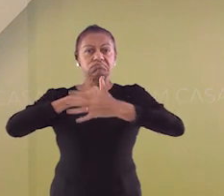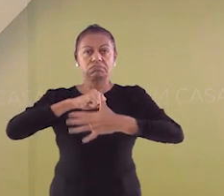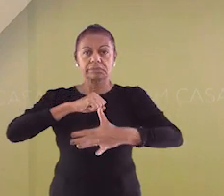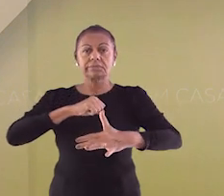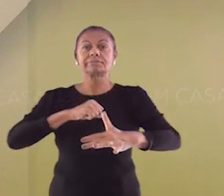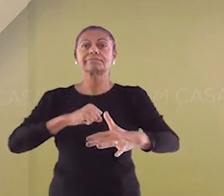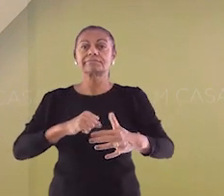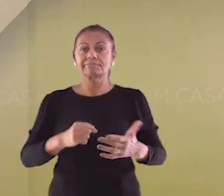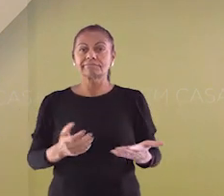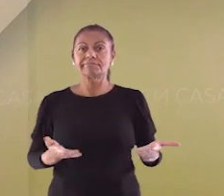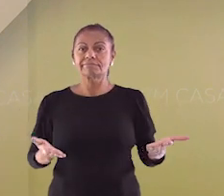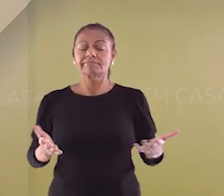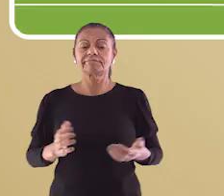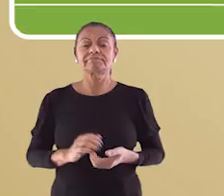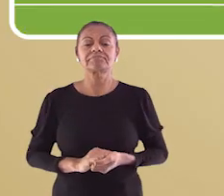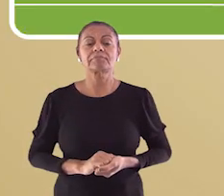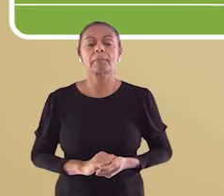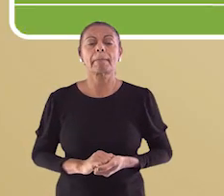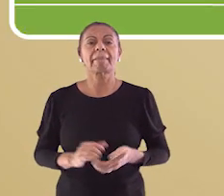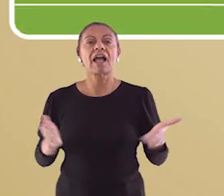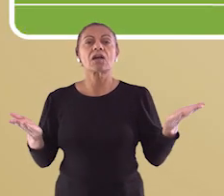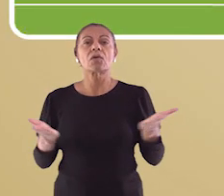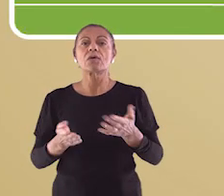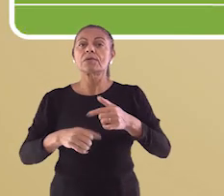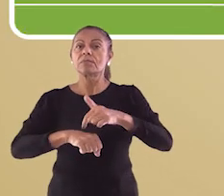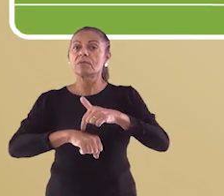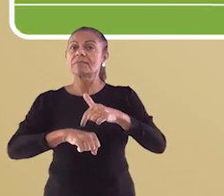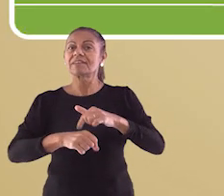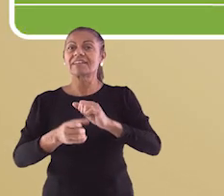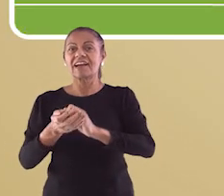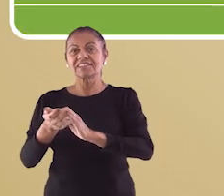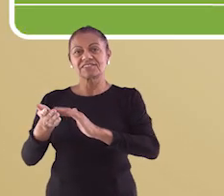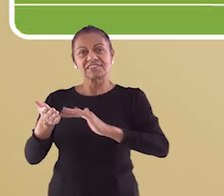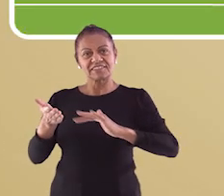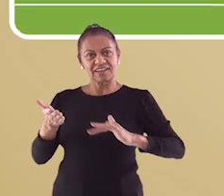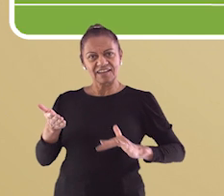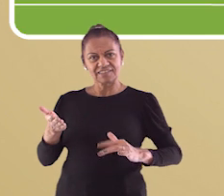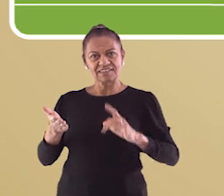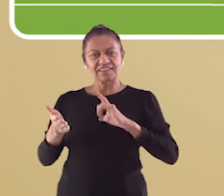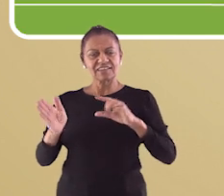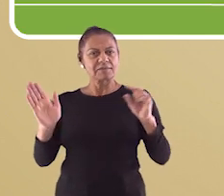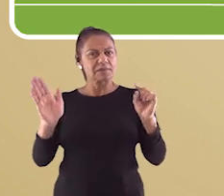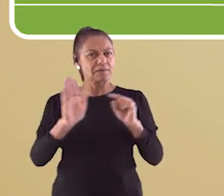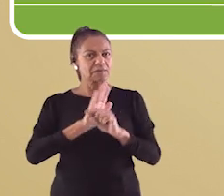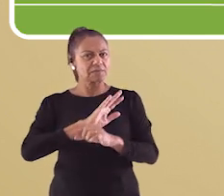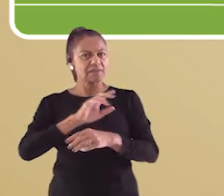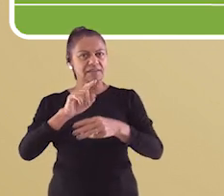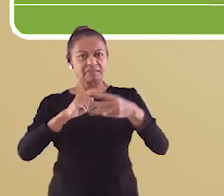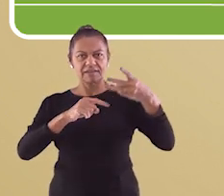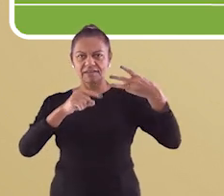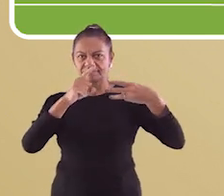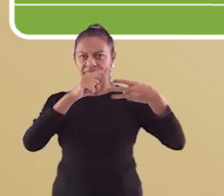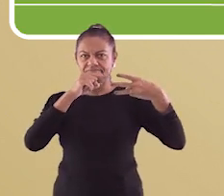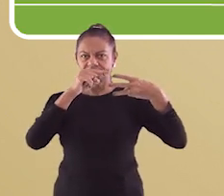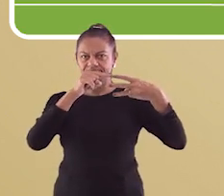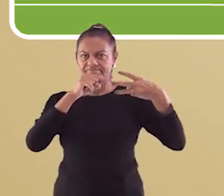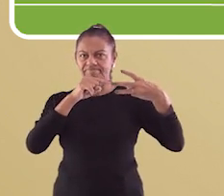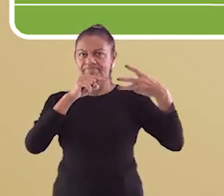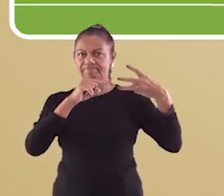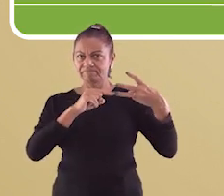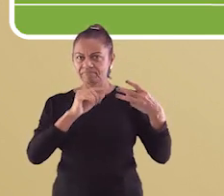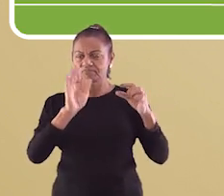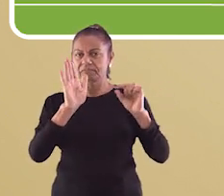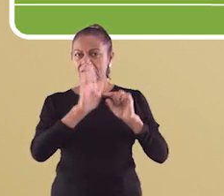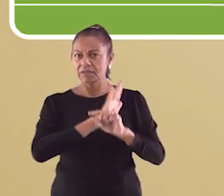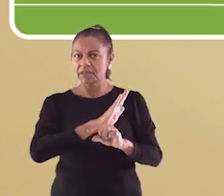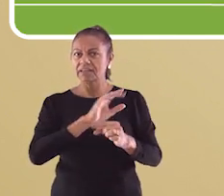racionamento da água. Chegou o momento de realizarmos a nossa atividade do dia. Serão três questões